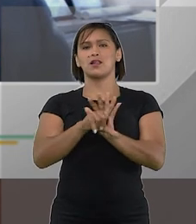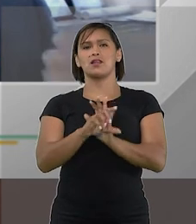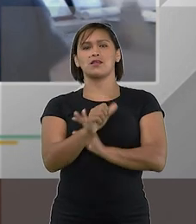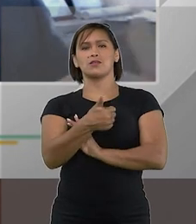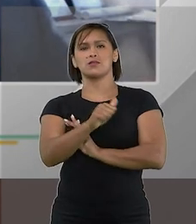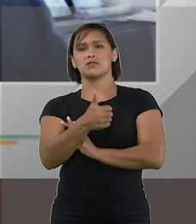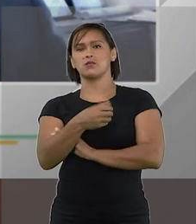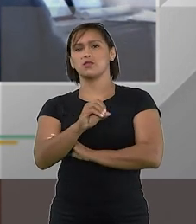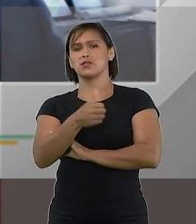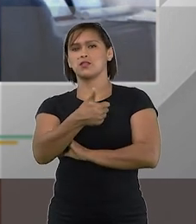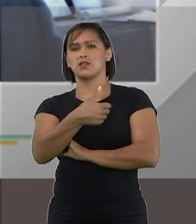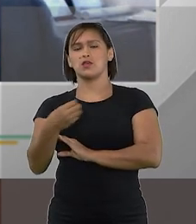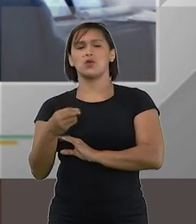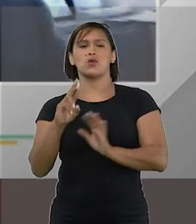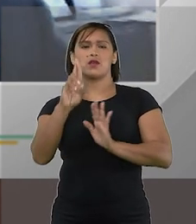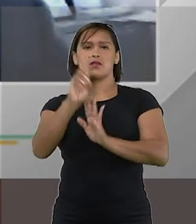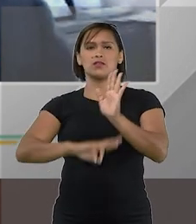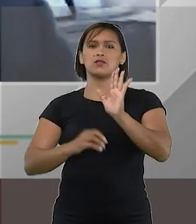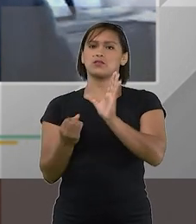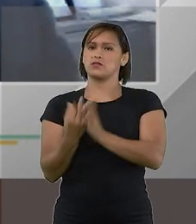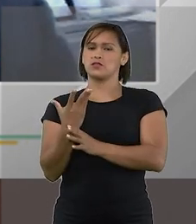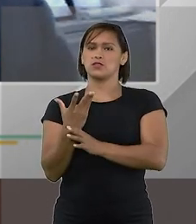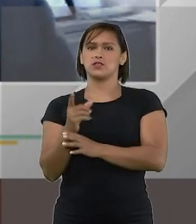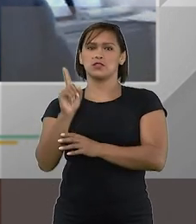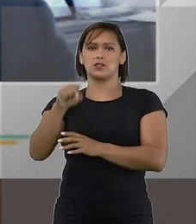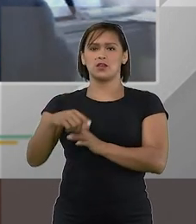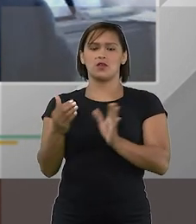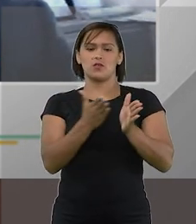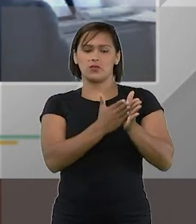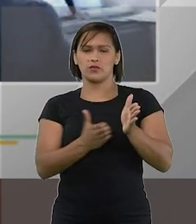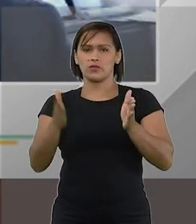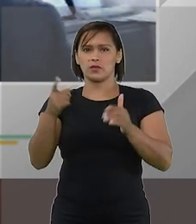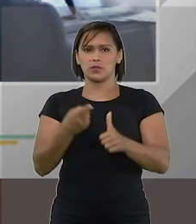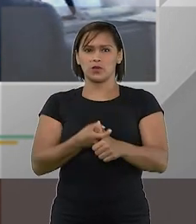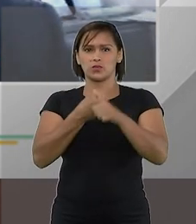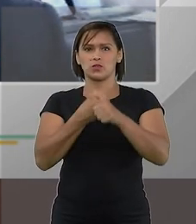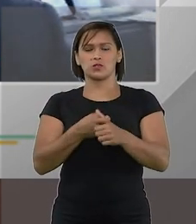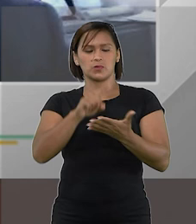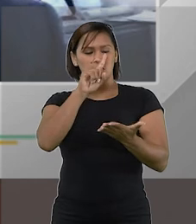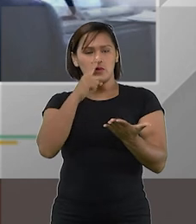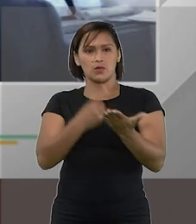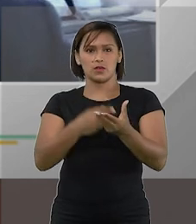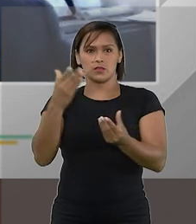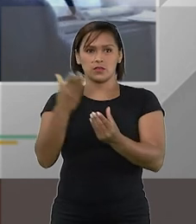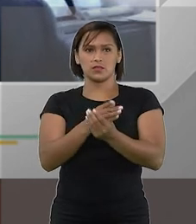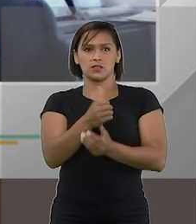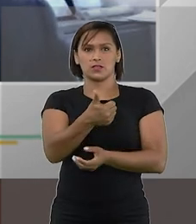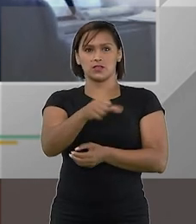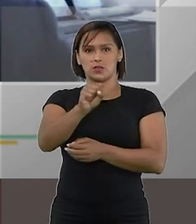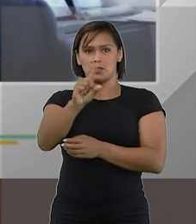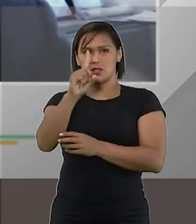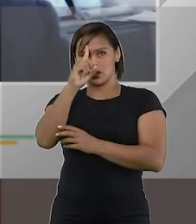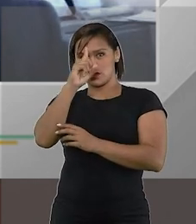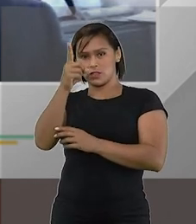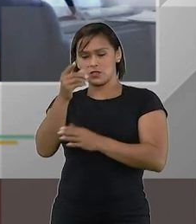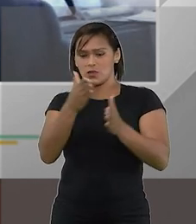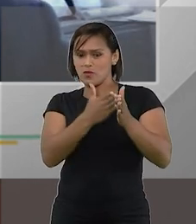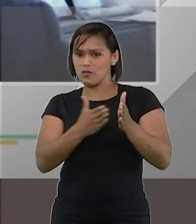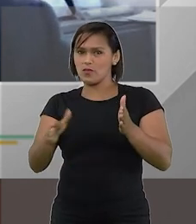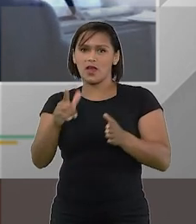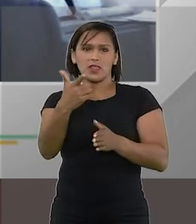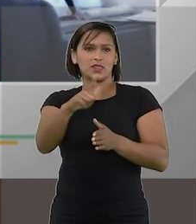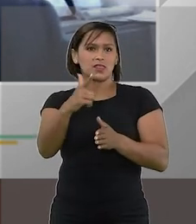.101 na sua redação original o período de suspensão das execuções era de 180 dias e